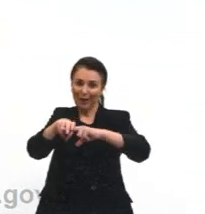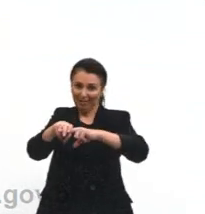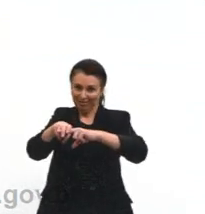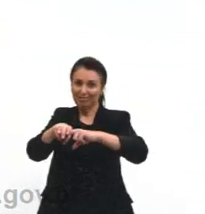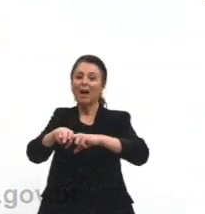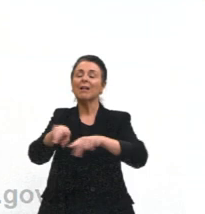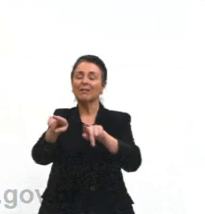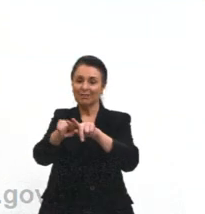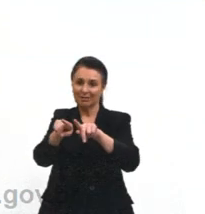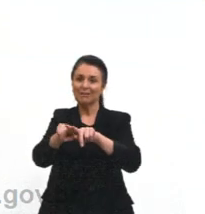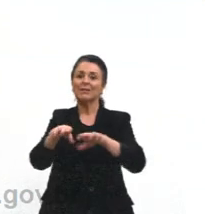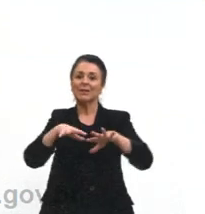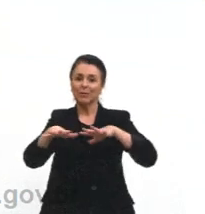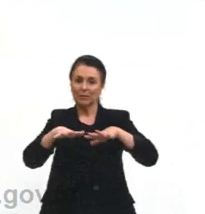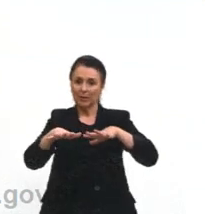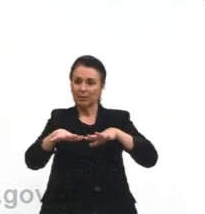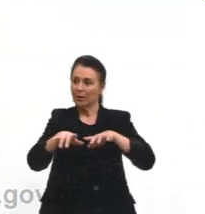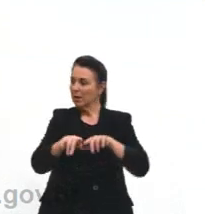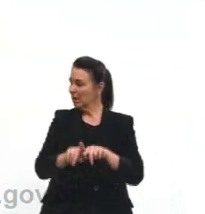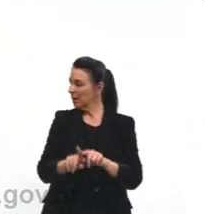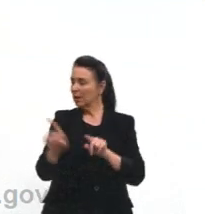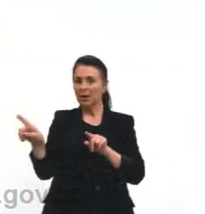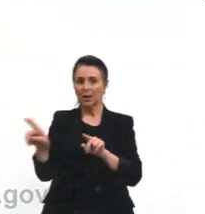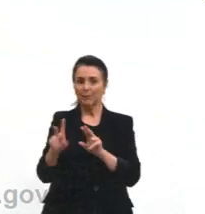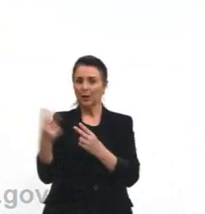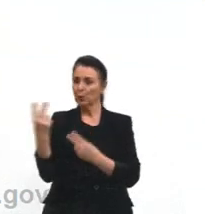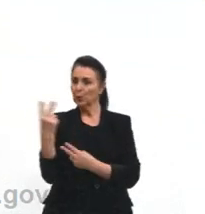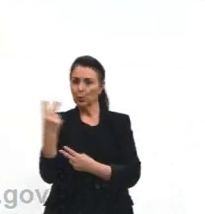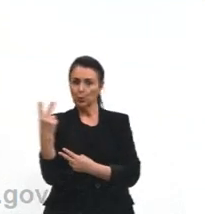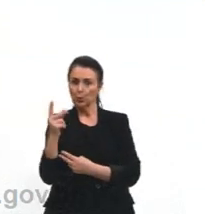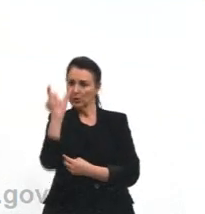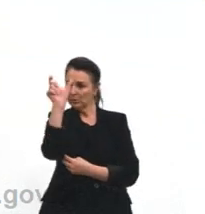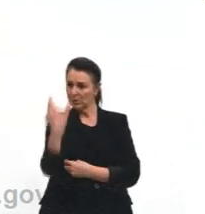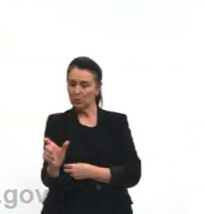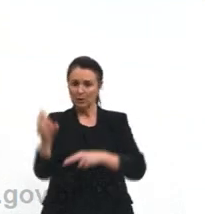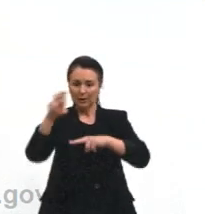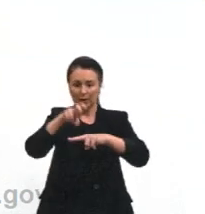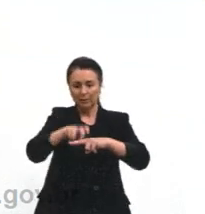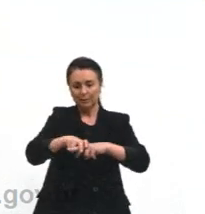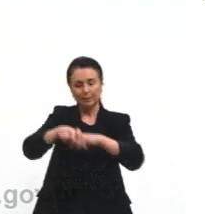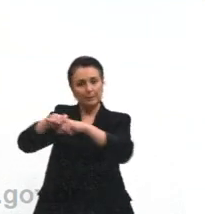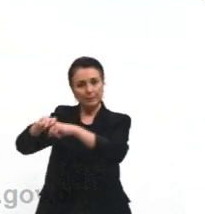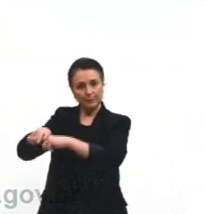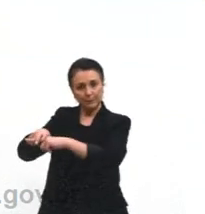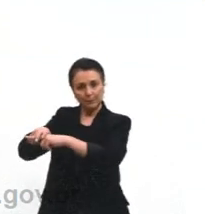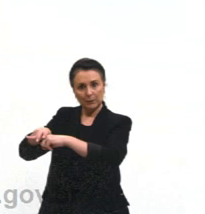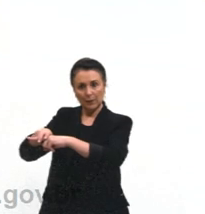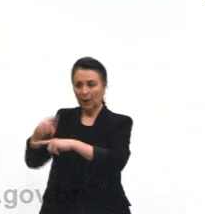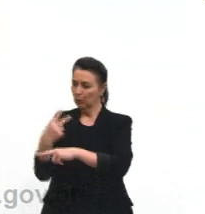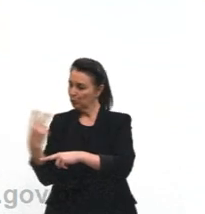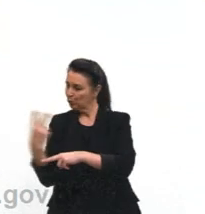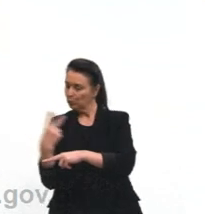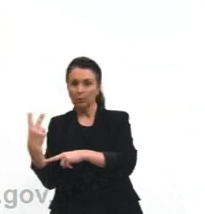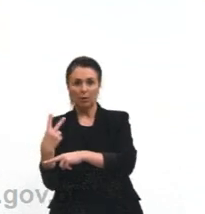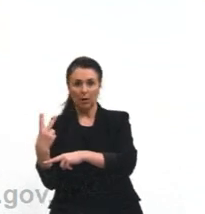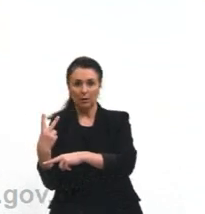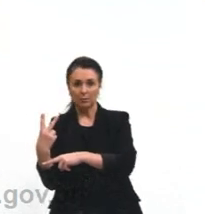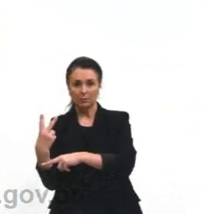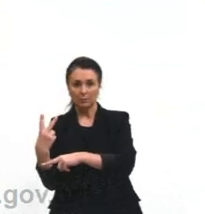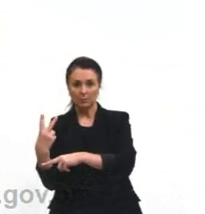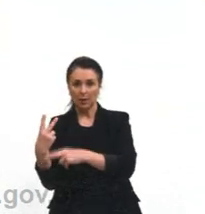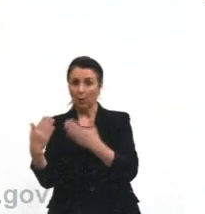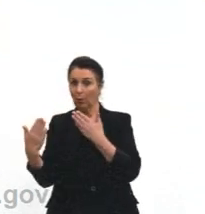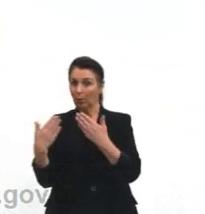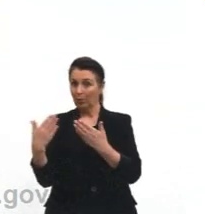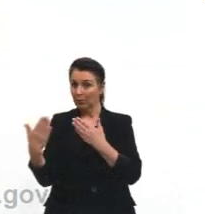em relação à pessoa sentada ao lado. Foi geralmente, foi o exemplo que eu usei antes, só que aqui com a pessoa sentada do lado. Ou